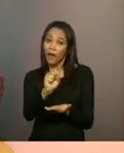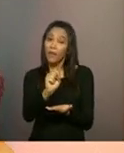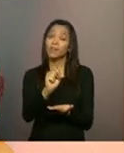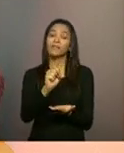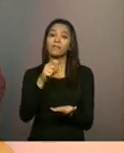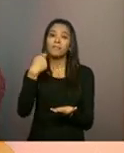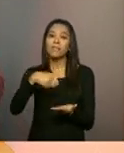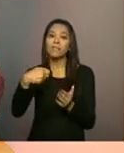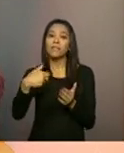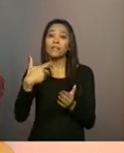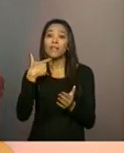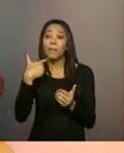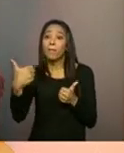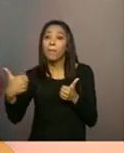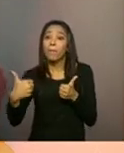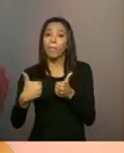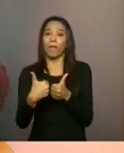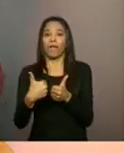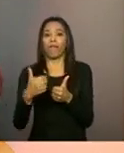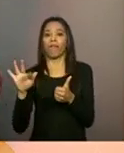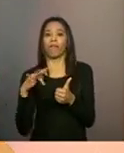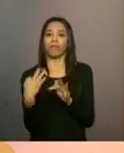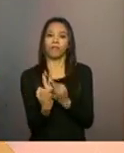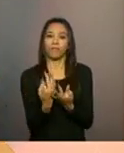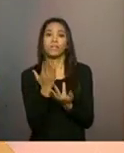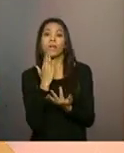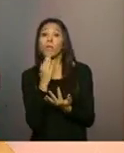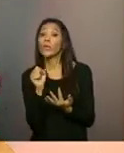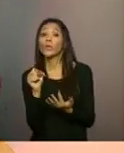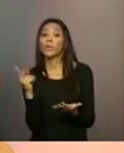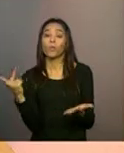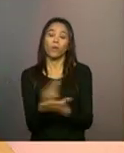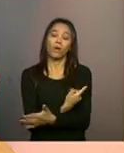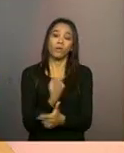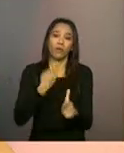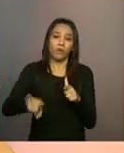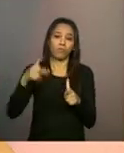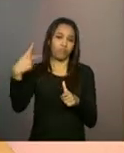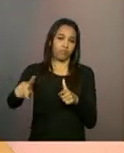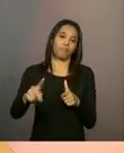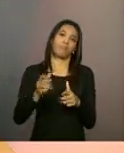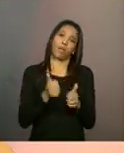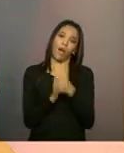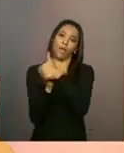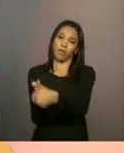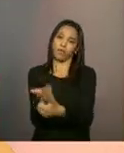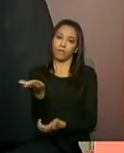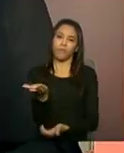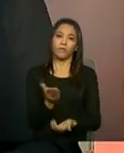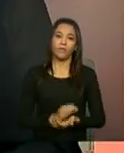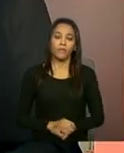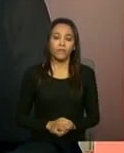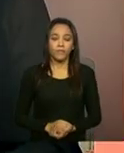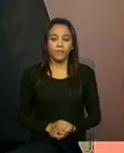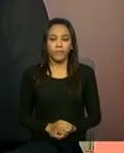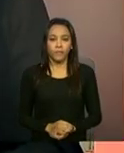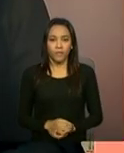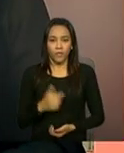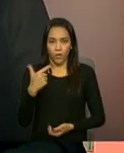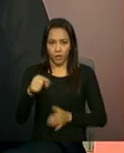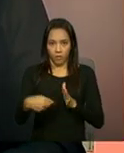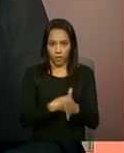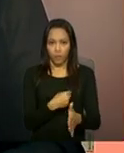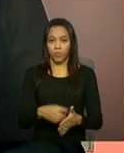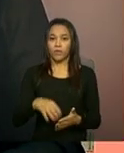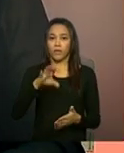esteja próximo, para que quando isso for necessário, ele consiga fazer os atendimentos ou acompanhamento dessa família. Elza